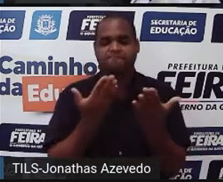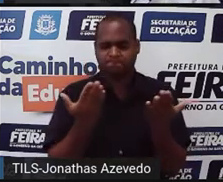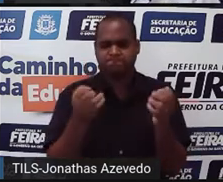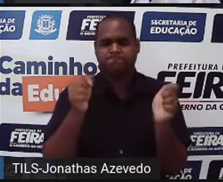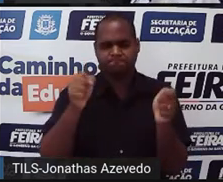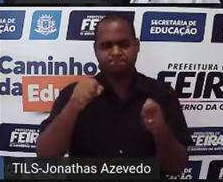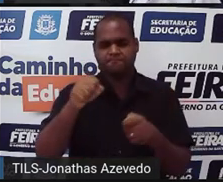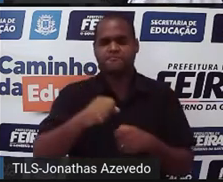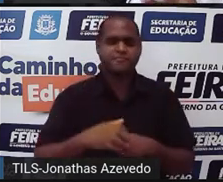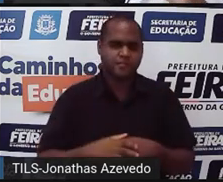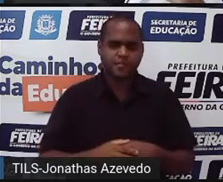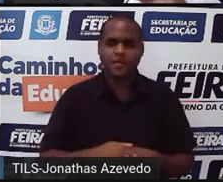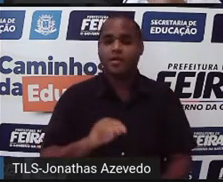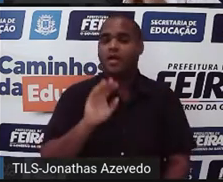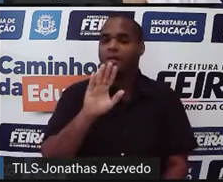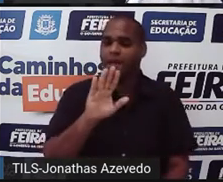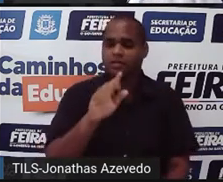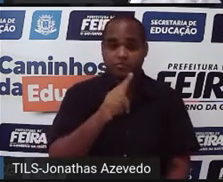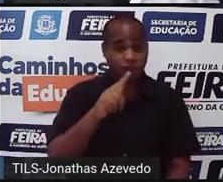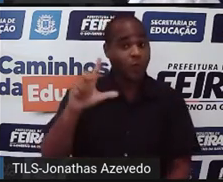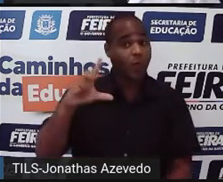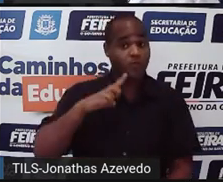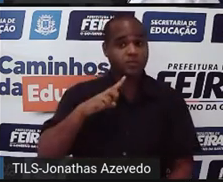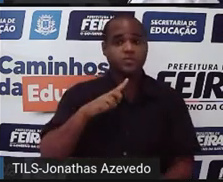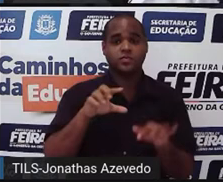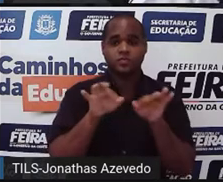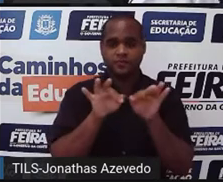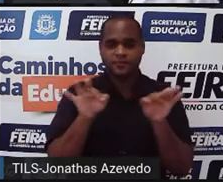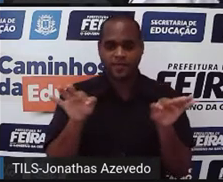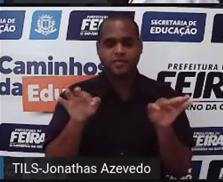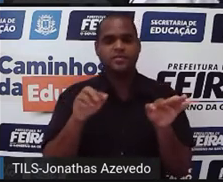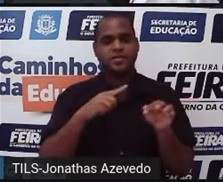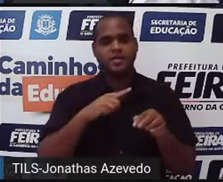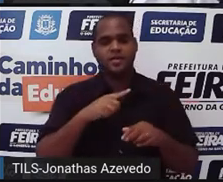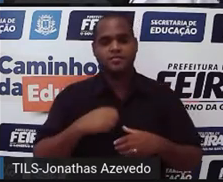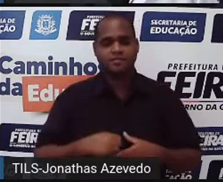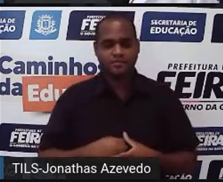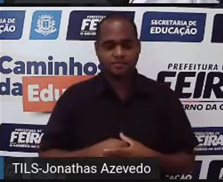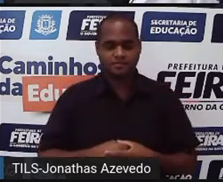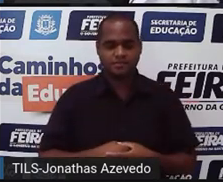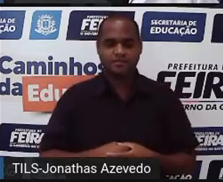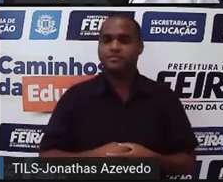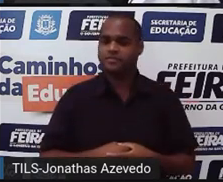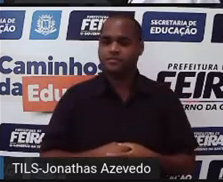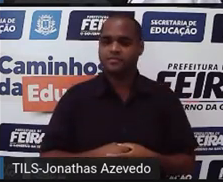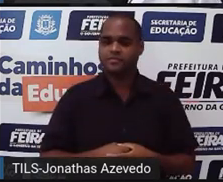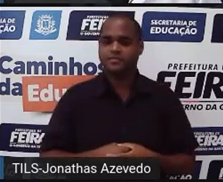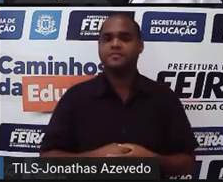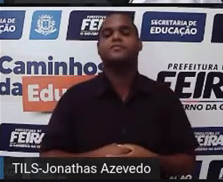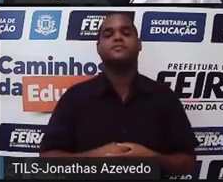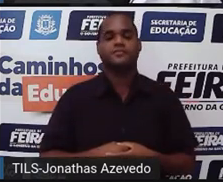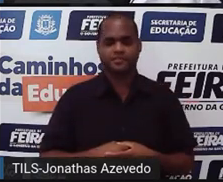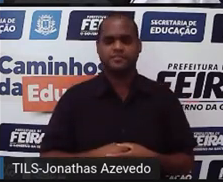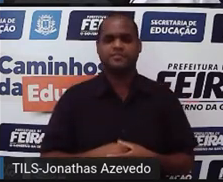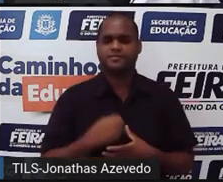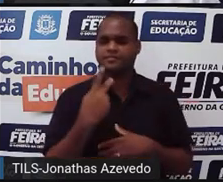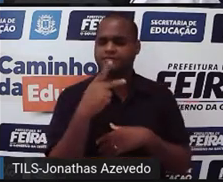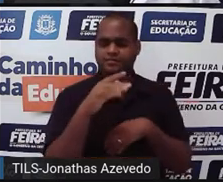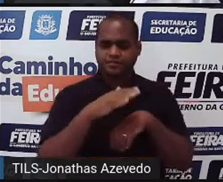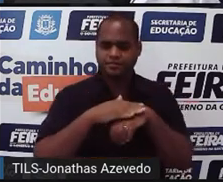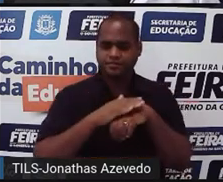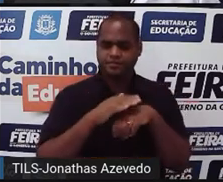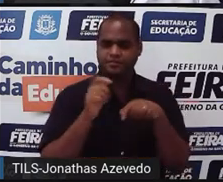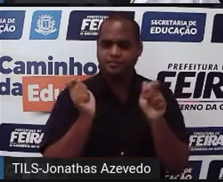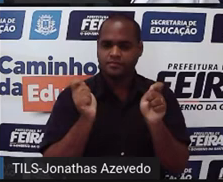Mas, outra frase, e aí você, né, possivelmente está